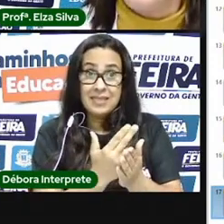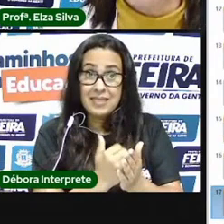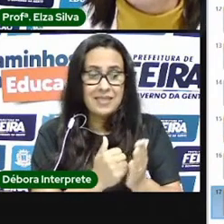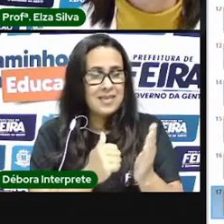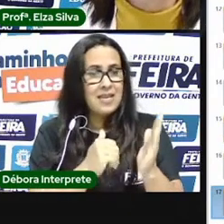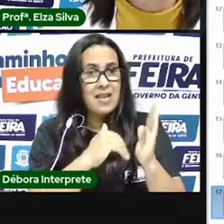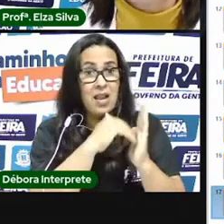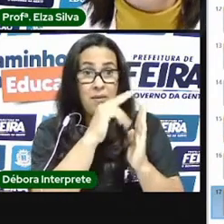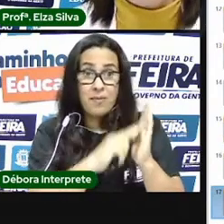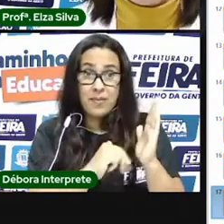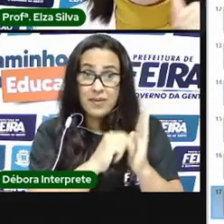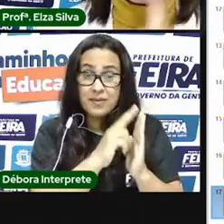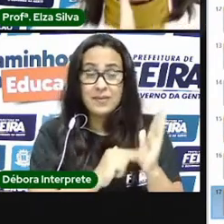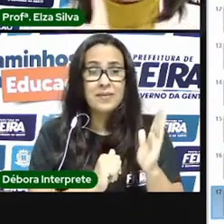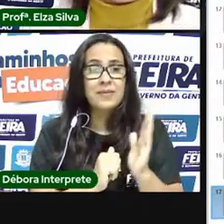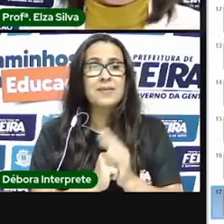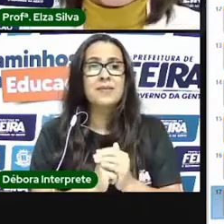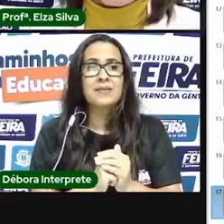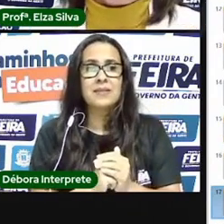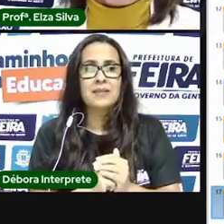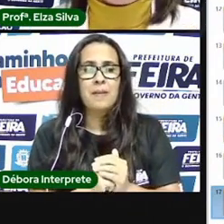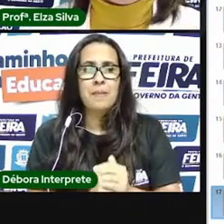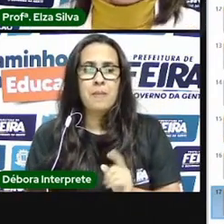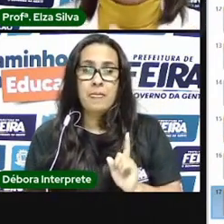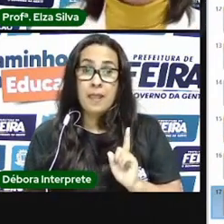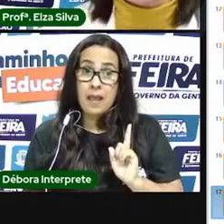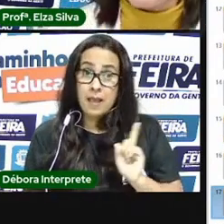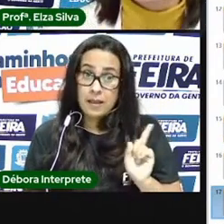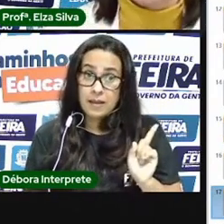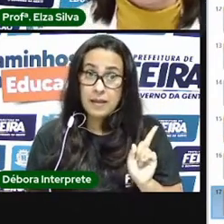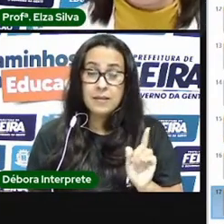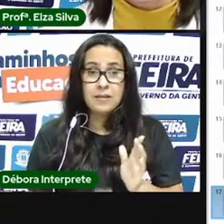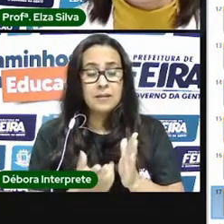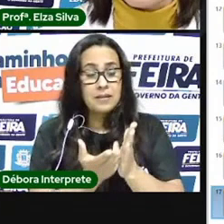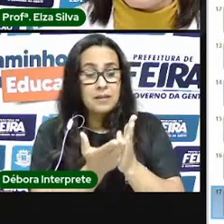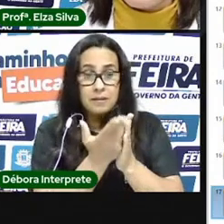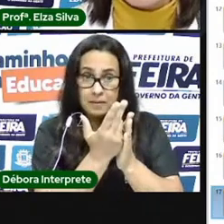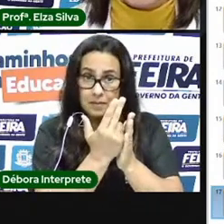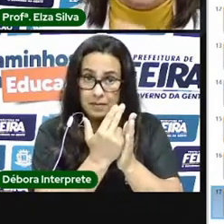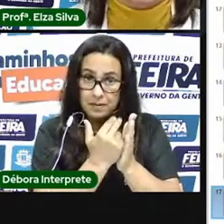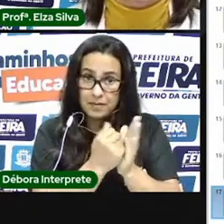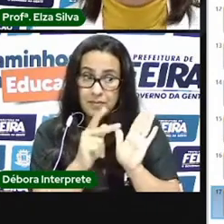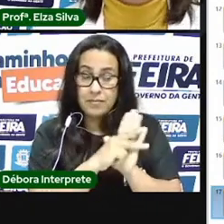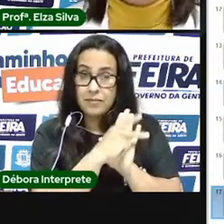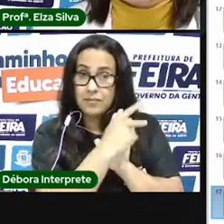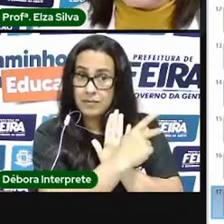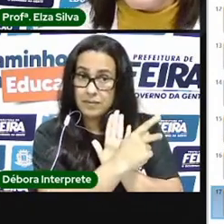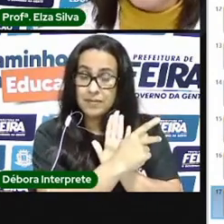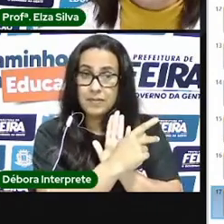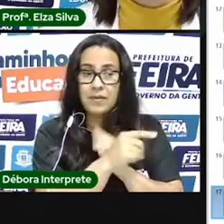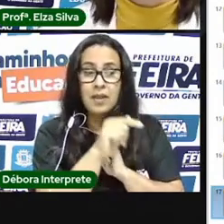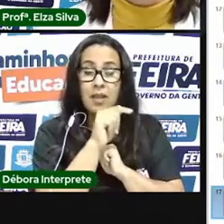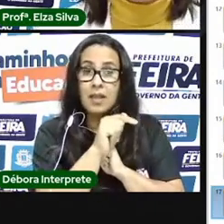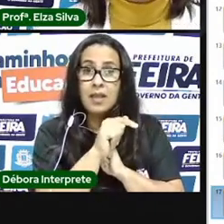quadros esse artista que pintou essas imagens que eu acabei de mostrar ele começou muito